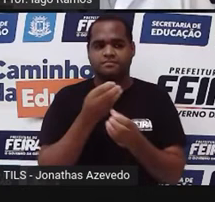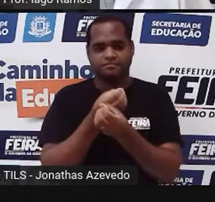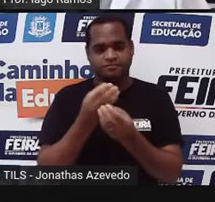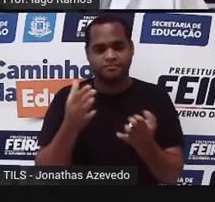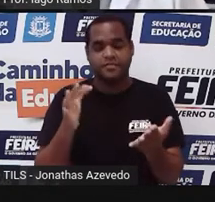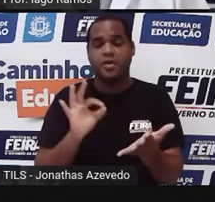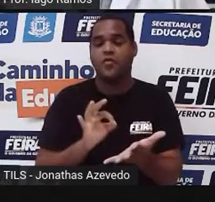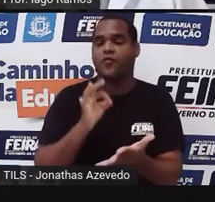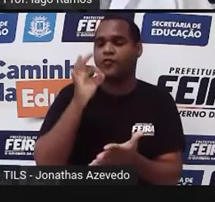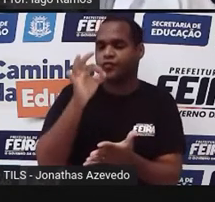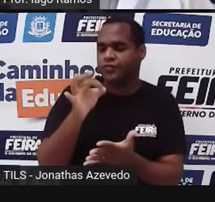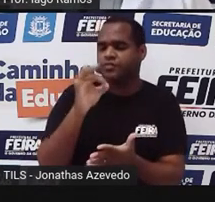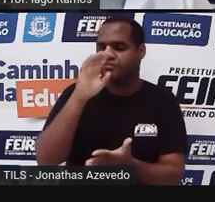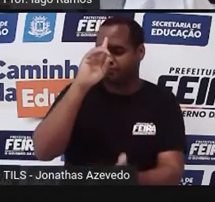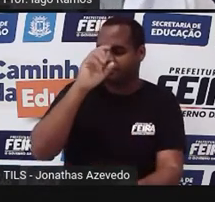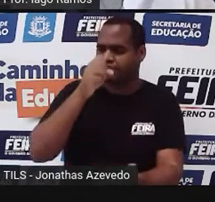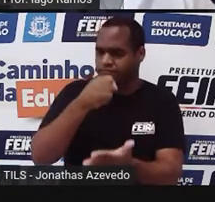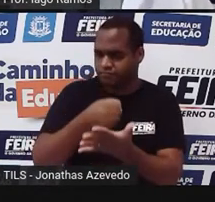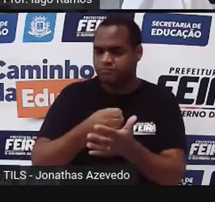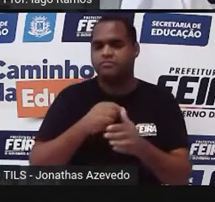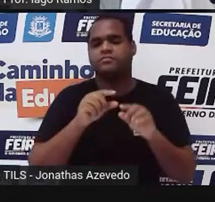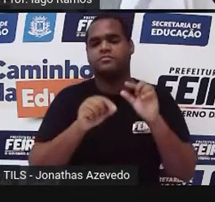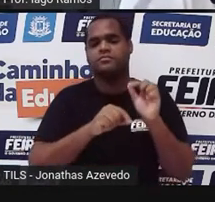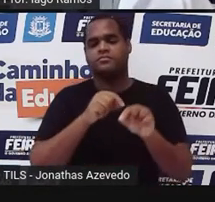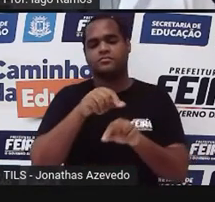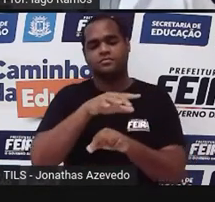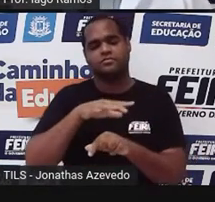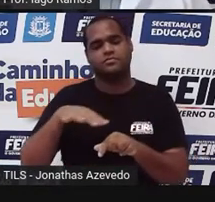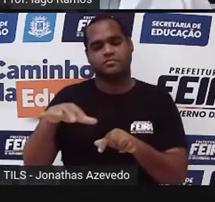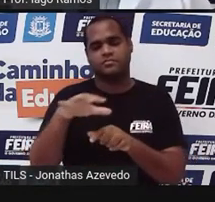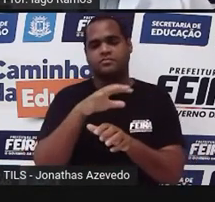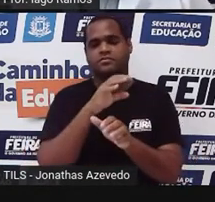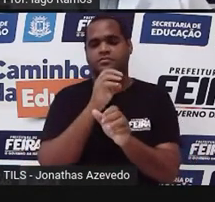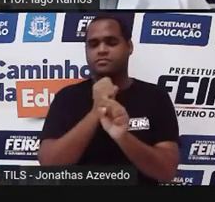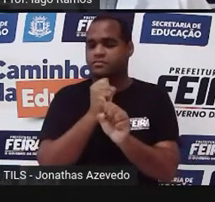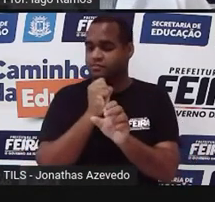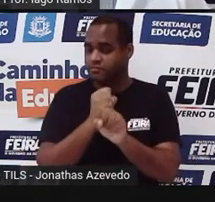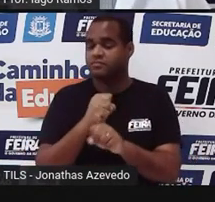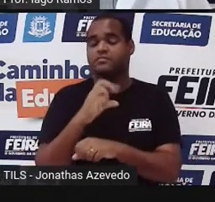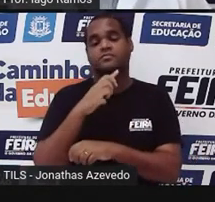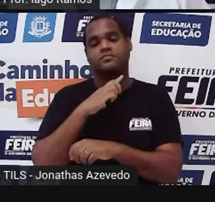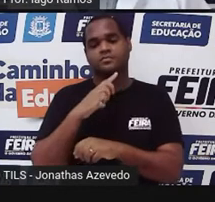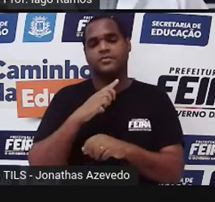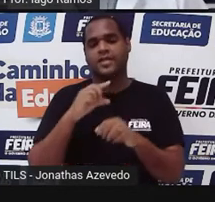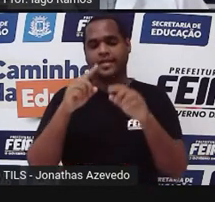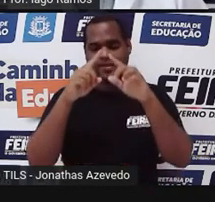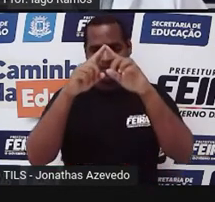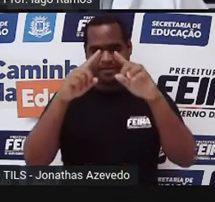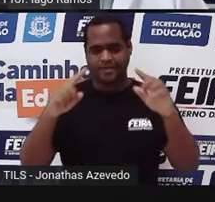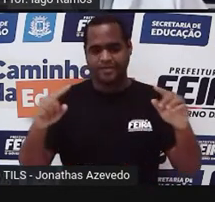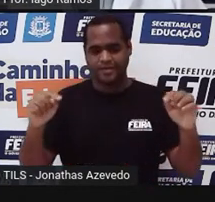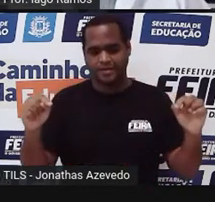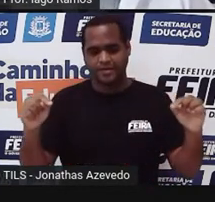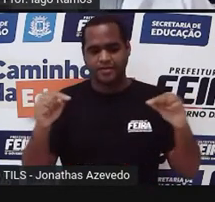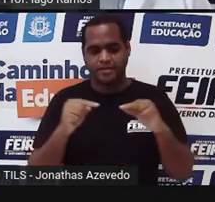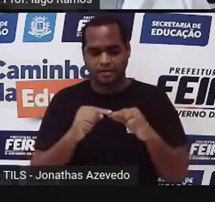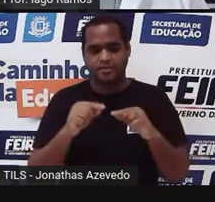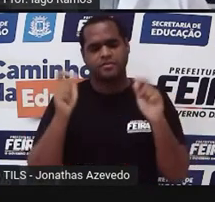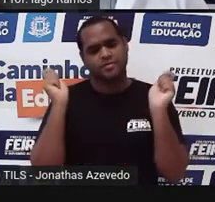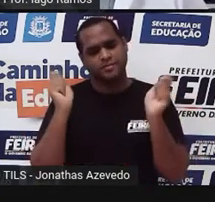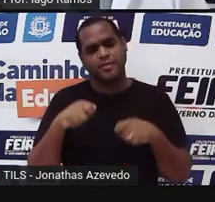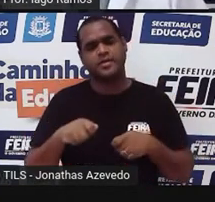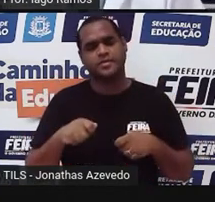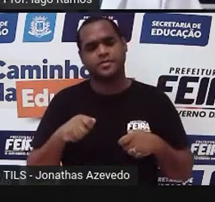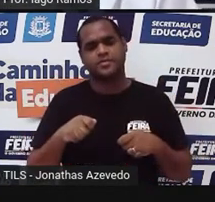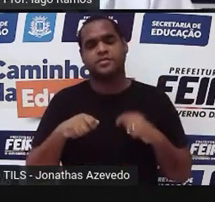é chegar no cálculo de área de losangos. É isso que a gente quer aqui. Com tudo que